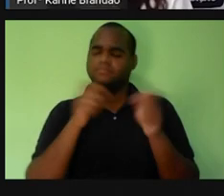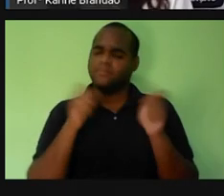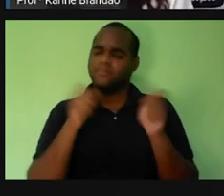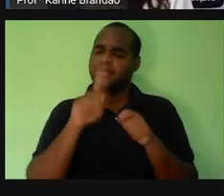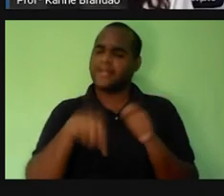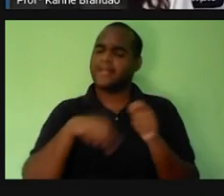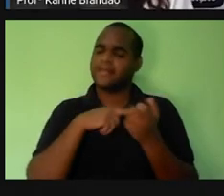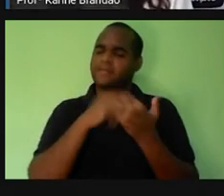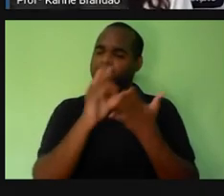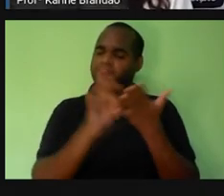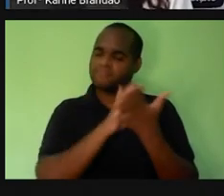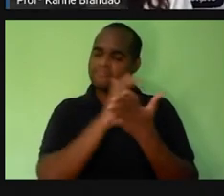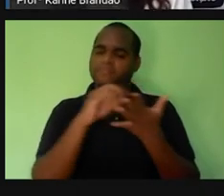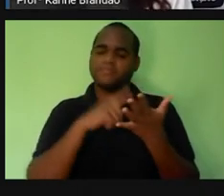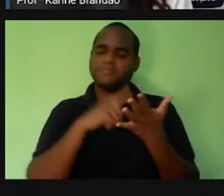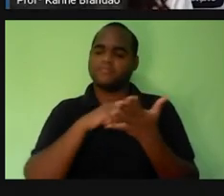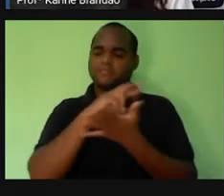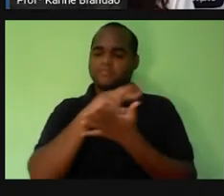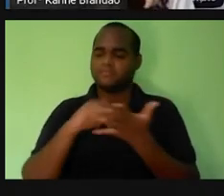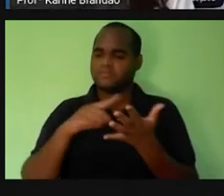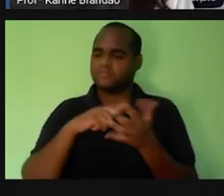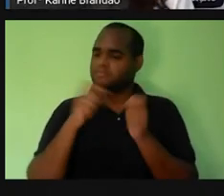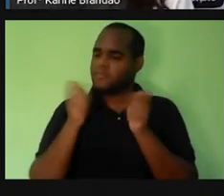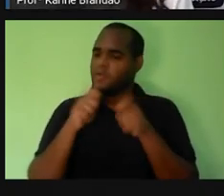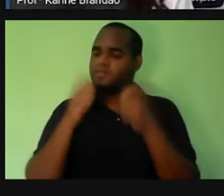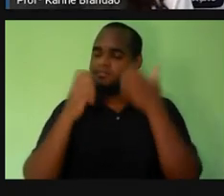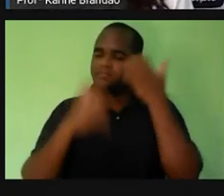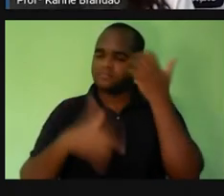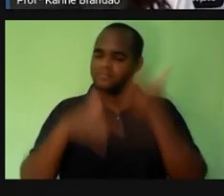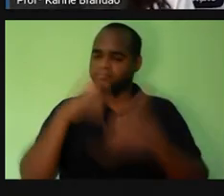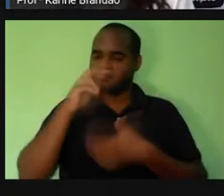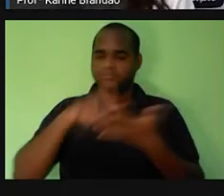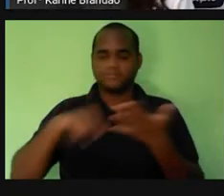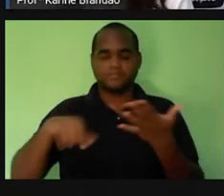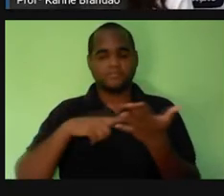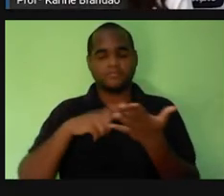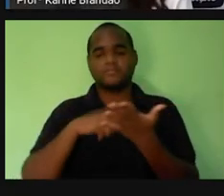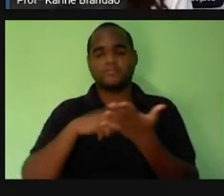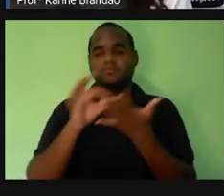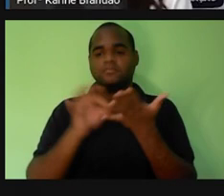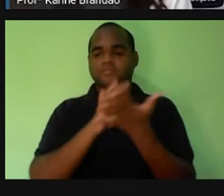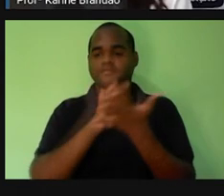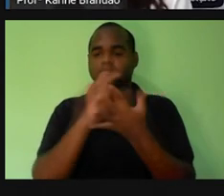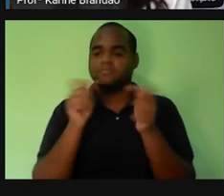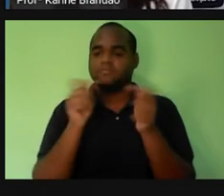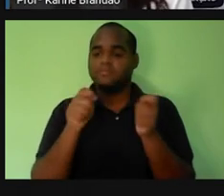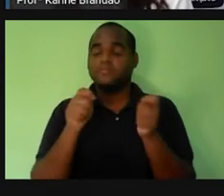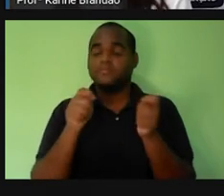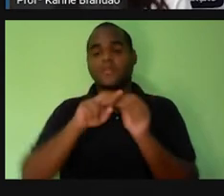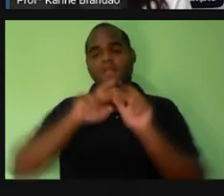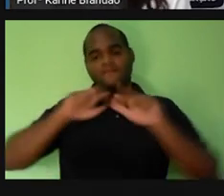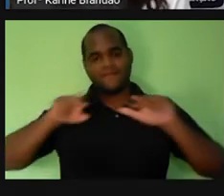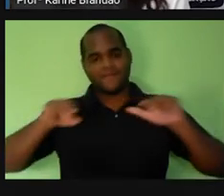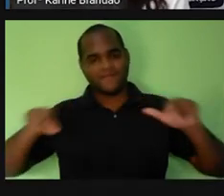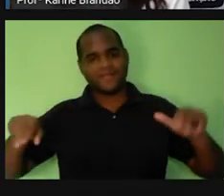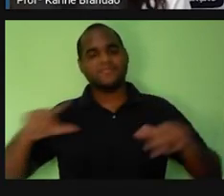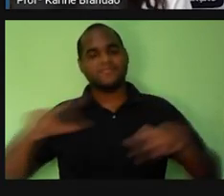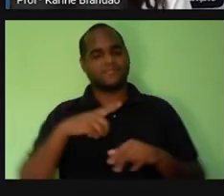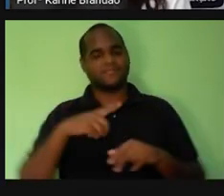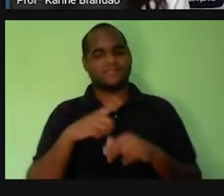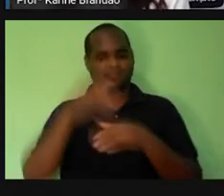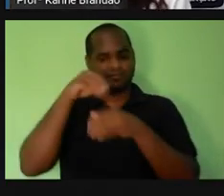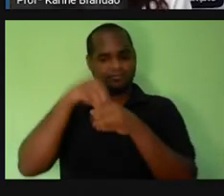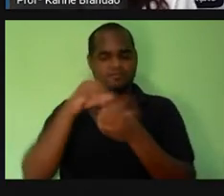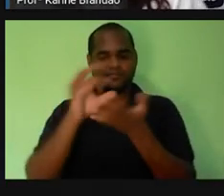tem. Então nós percebemos aqui que existem diversidades, existem diferenças, existem variações dentro das células,